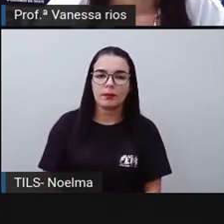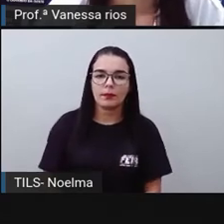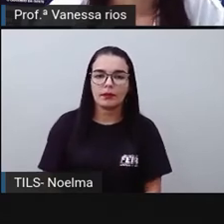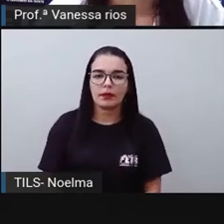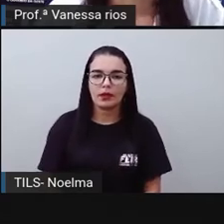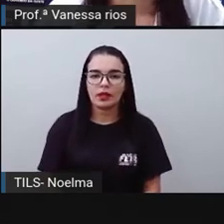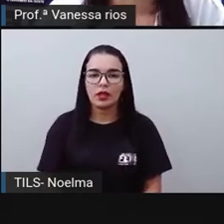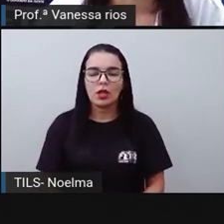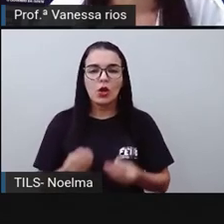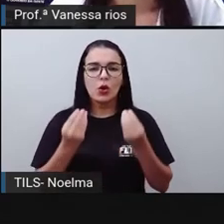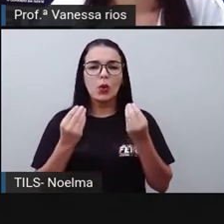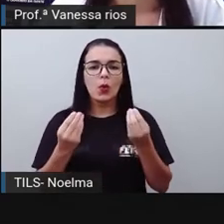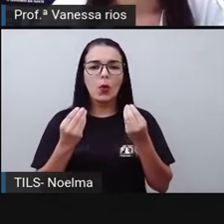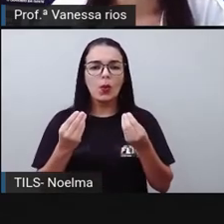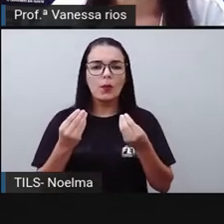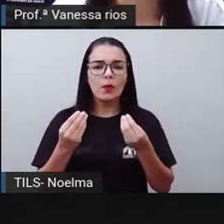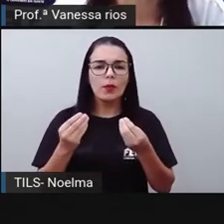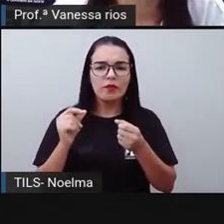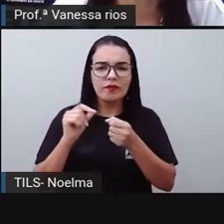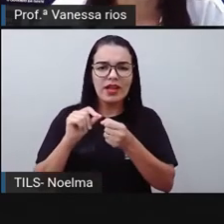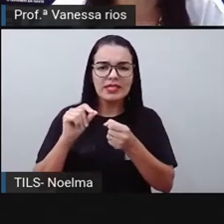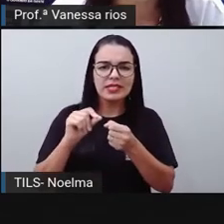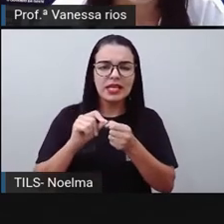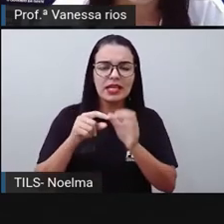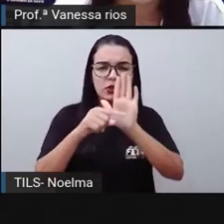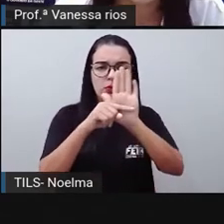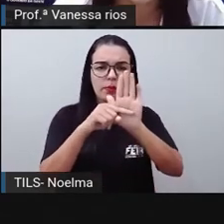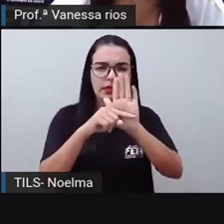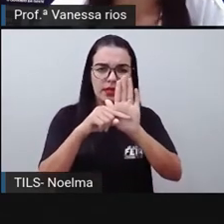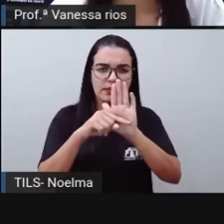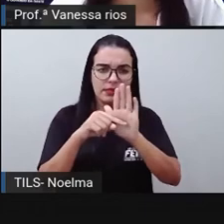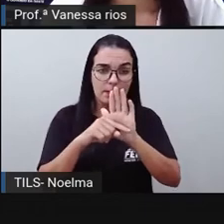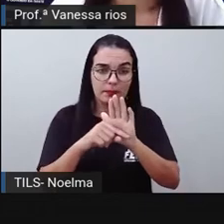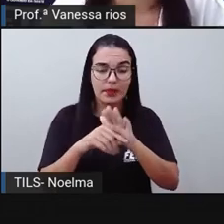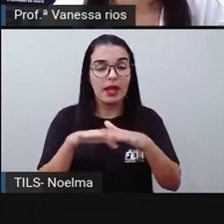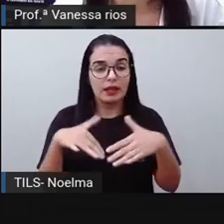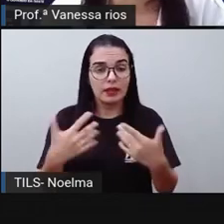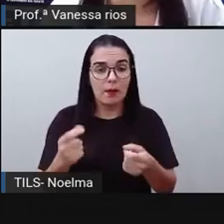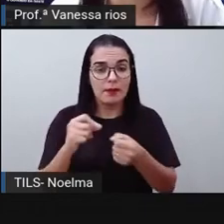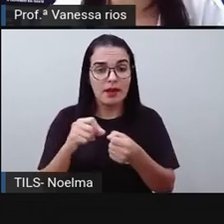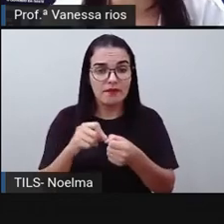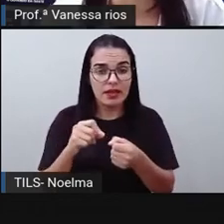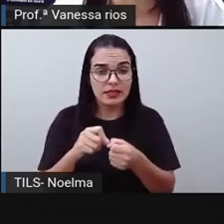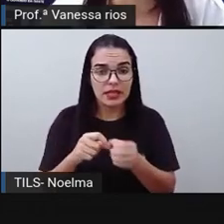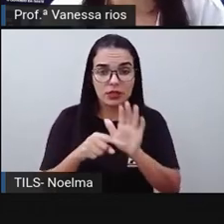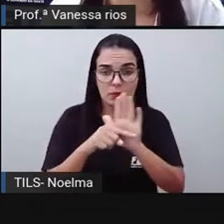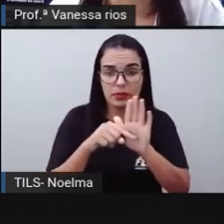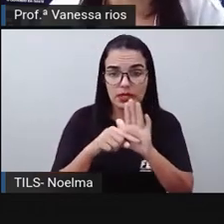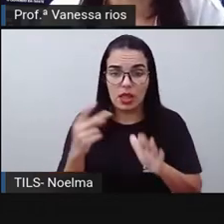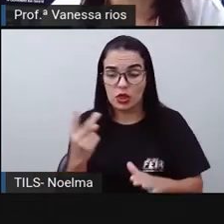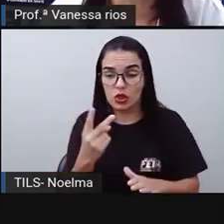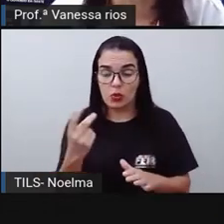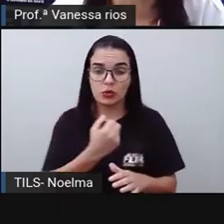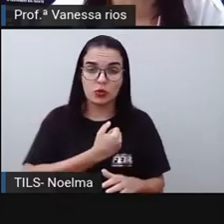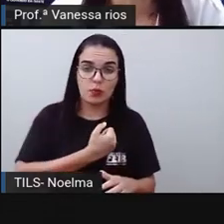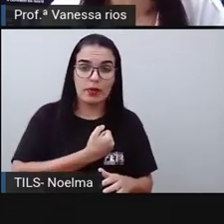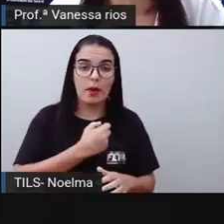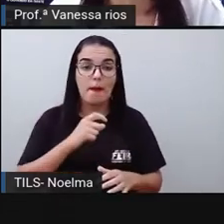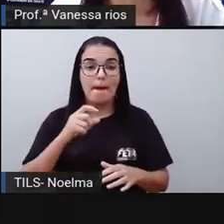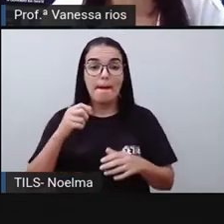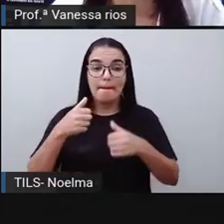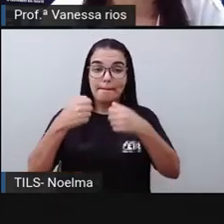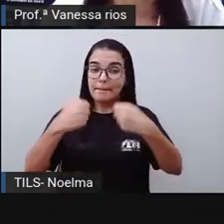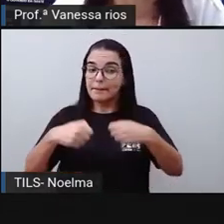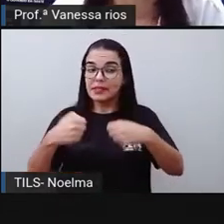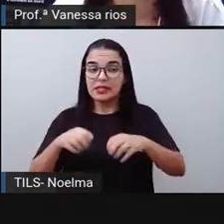E aí, como é que a gente calcula, então, a subtração? Para realizar a operação de subtração entre dois números, basta